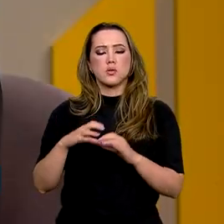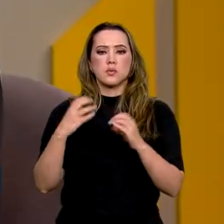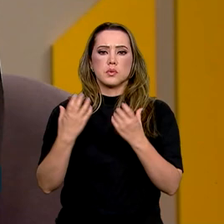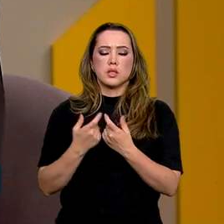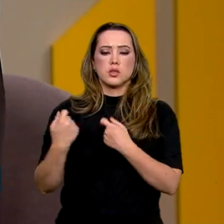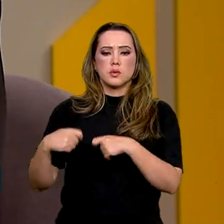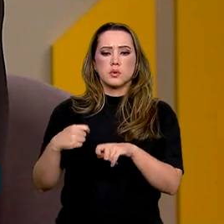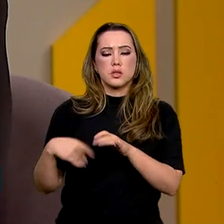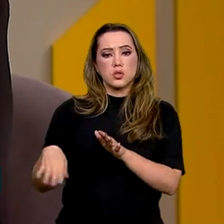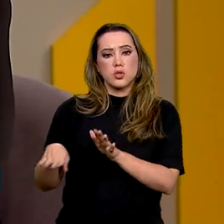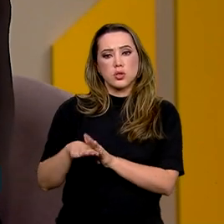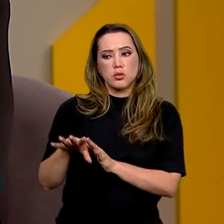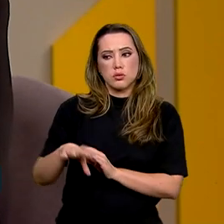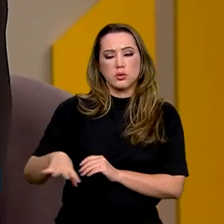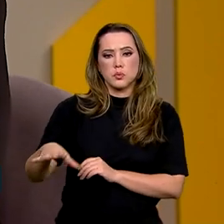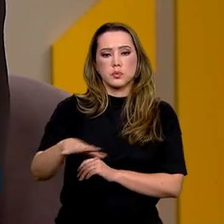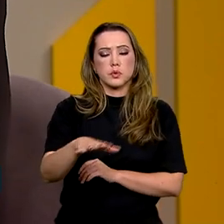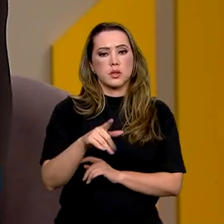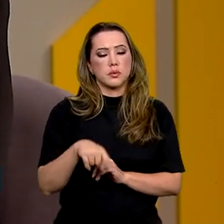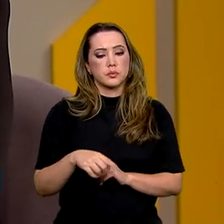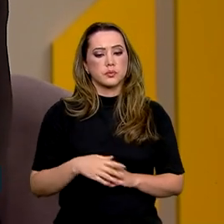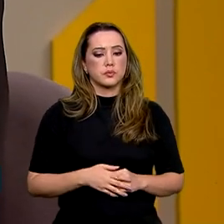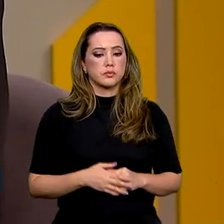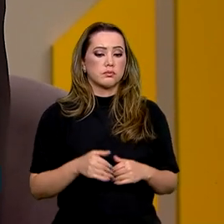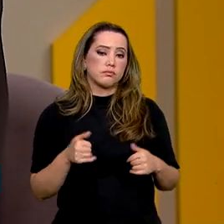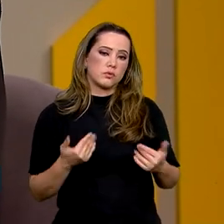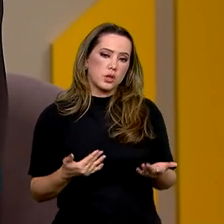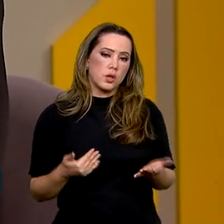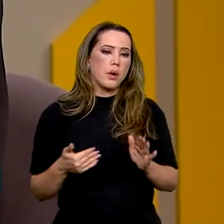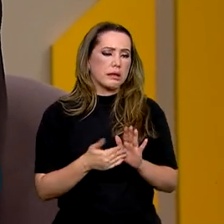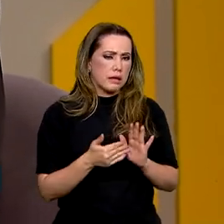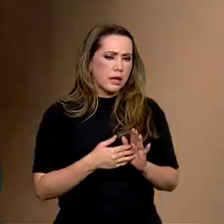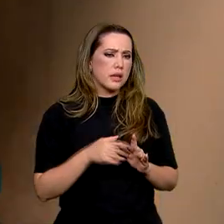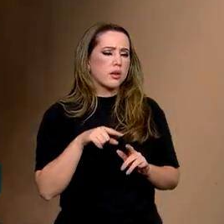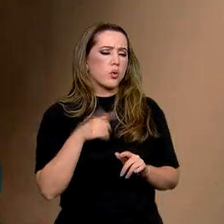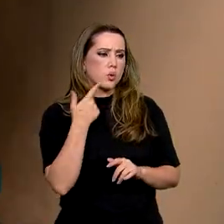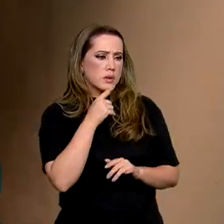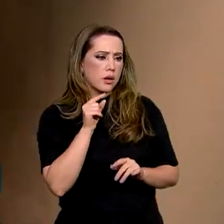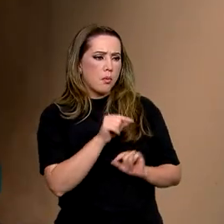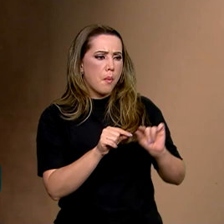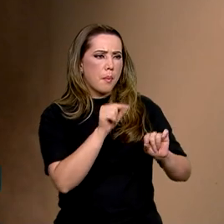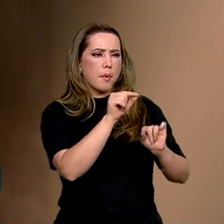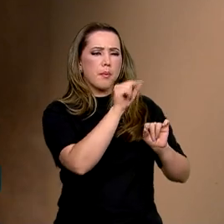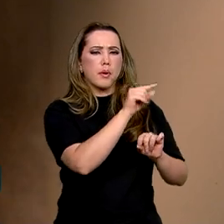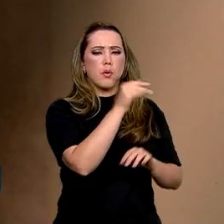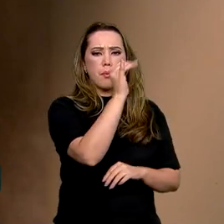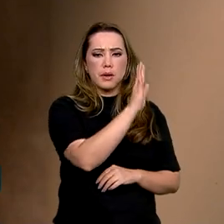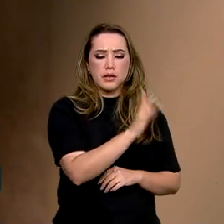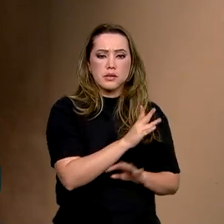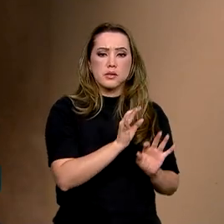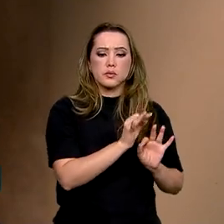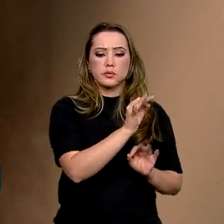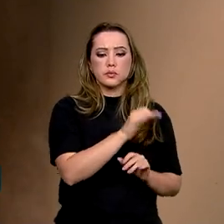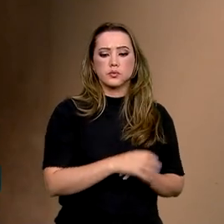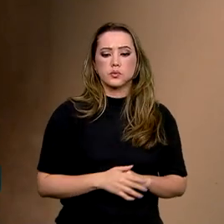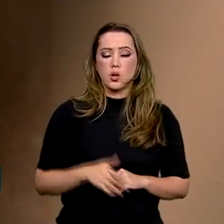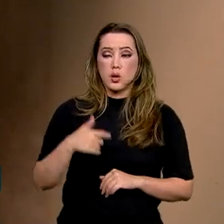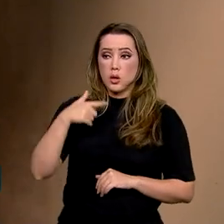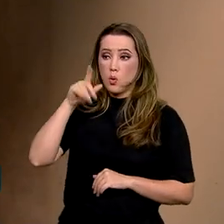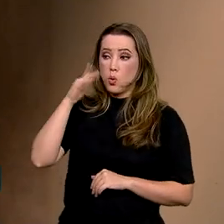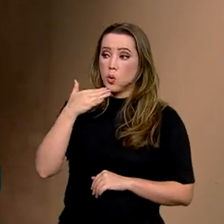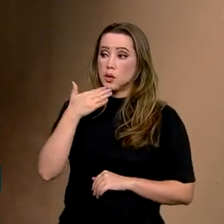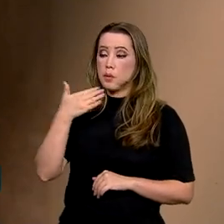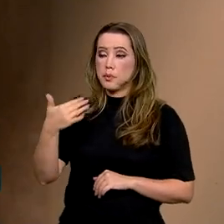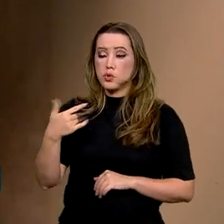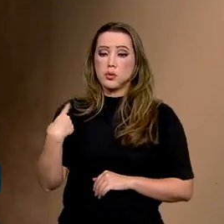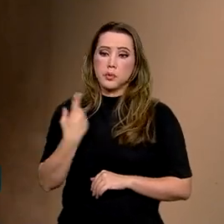até ela. E até chegar em todos os pontos, né? O país é tão grande como a senhora apontou. Onde foi solicitado uma comunidade indígena do Espírito Santo.